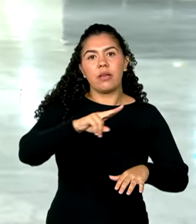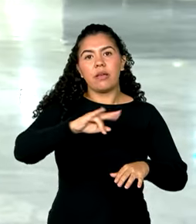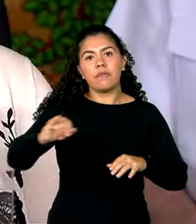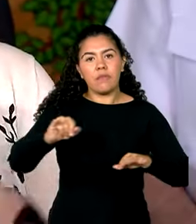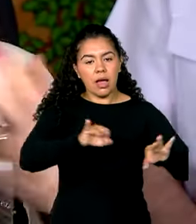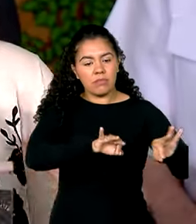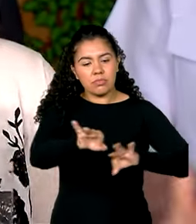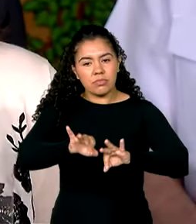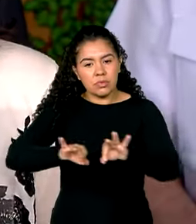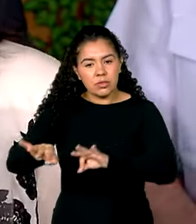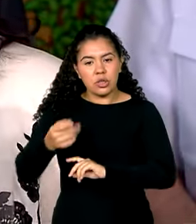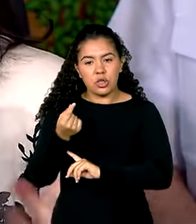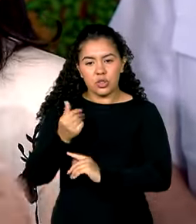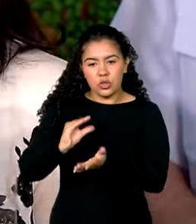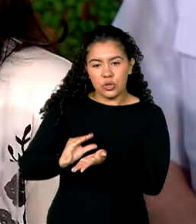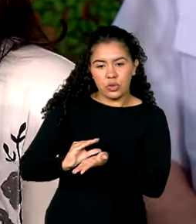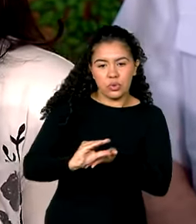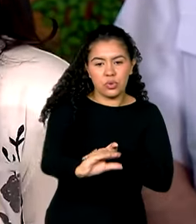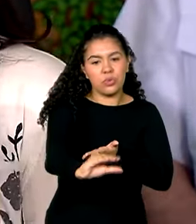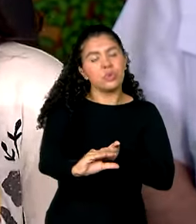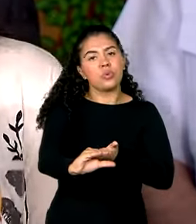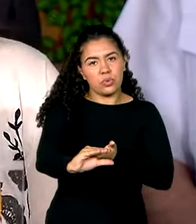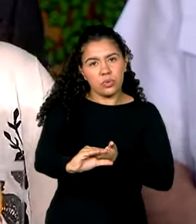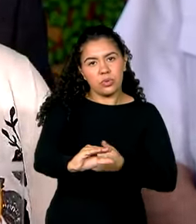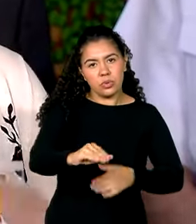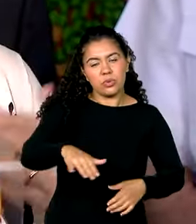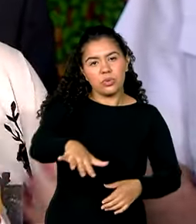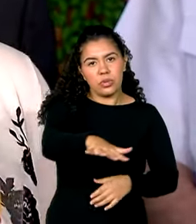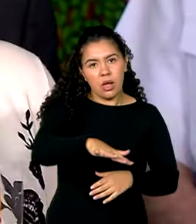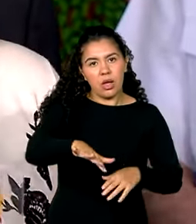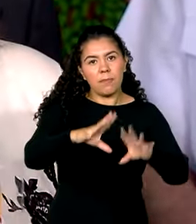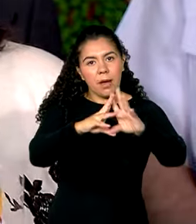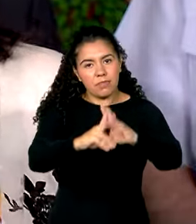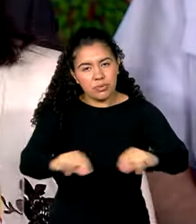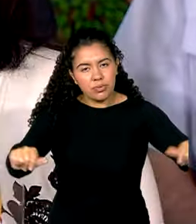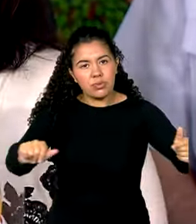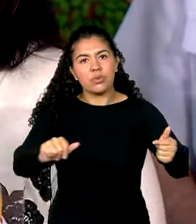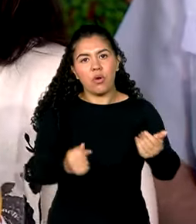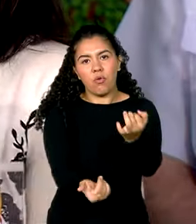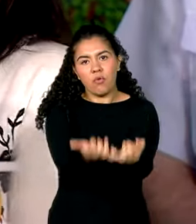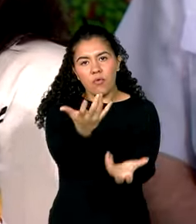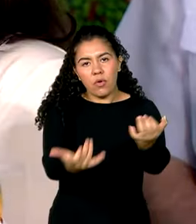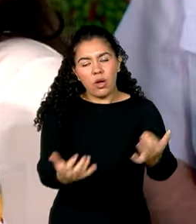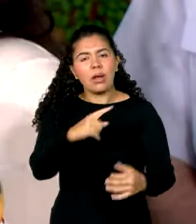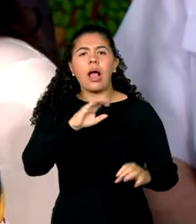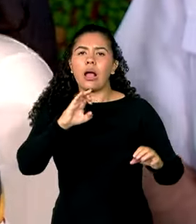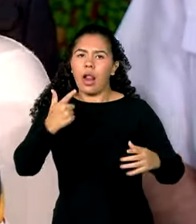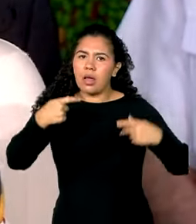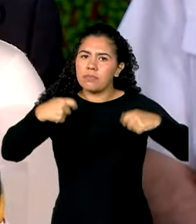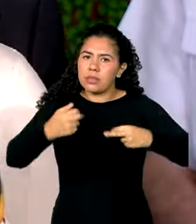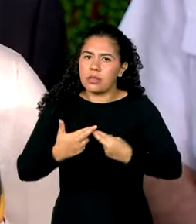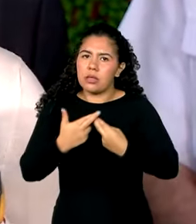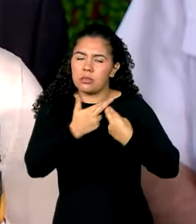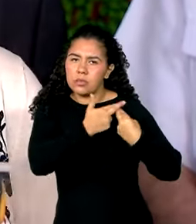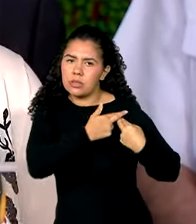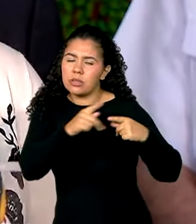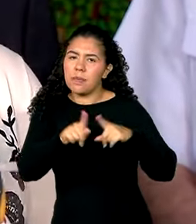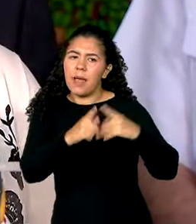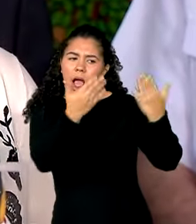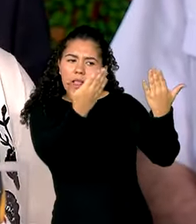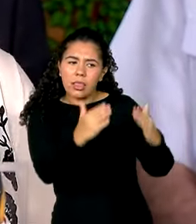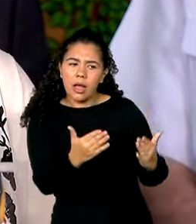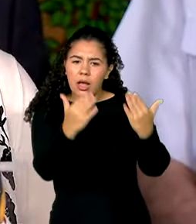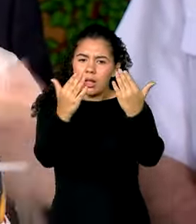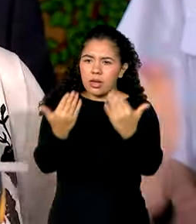incêndios. Não faltarão recursos do governo federal, é claro que com responsabilidade, é claro que analisando caso a caso,